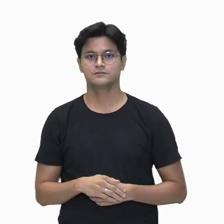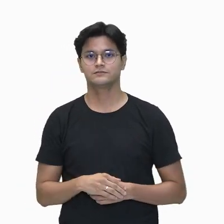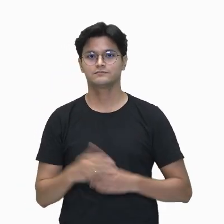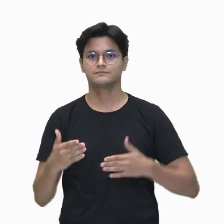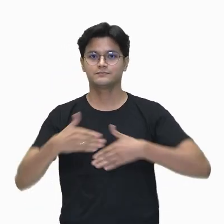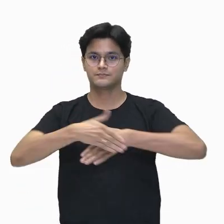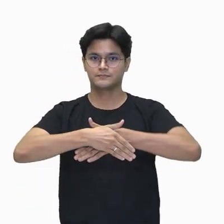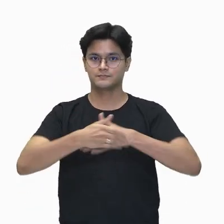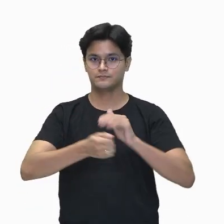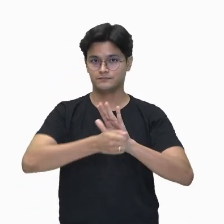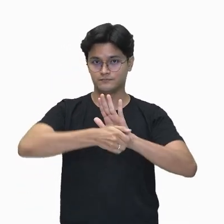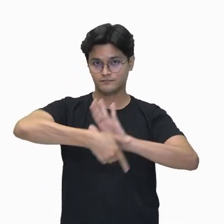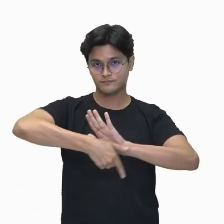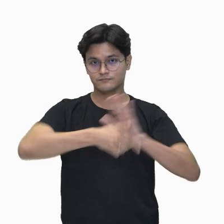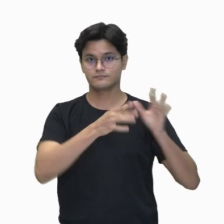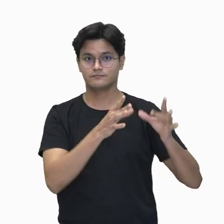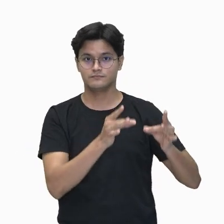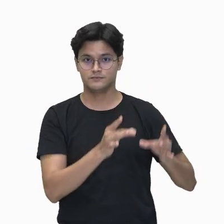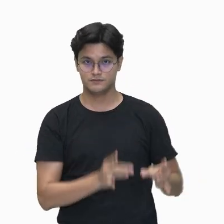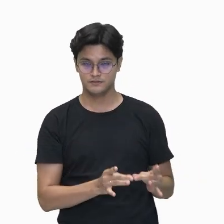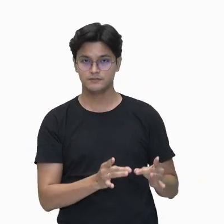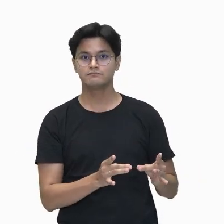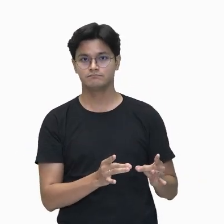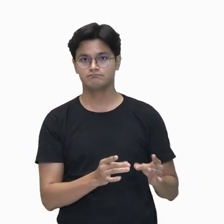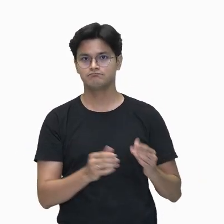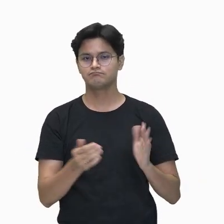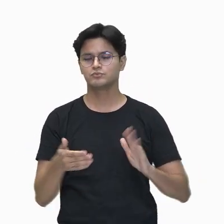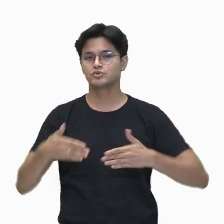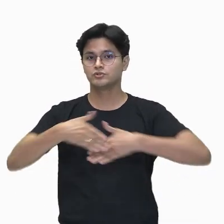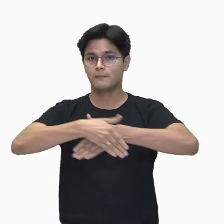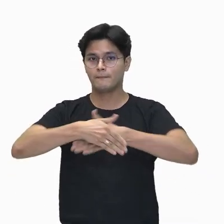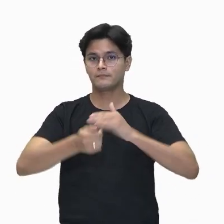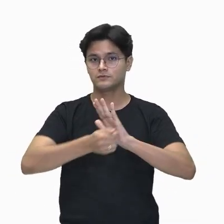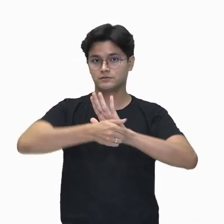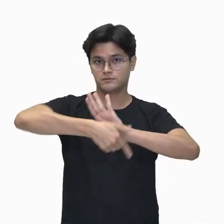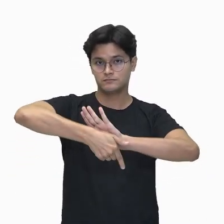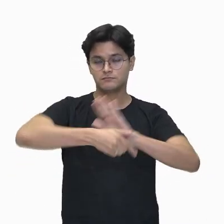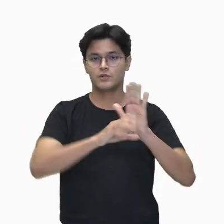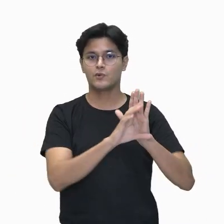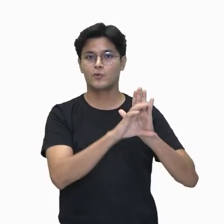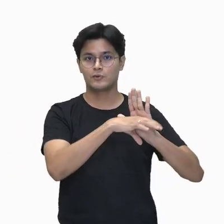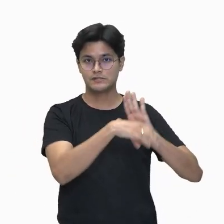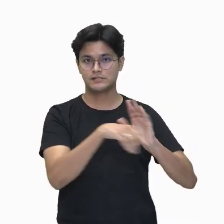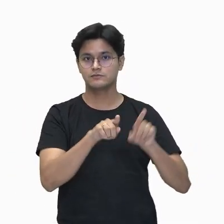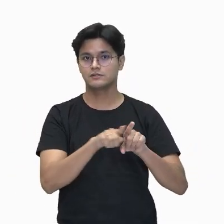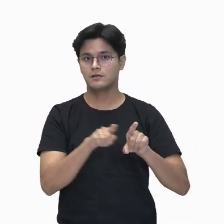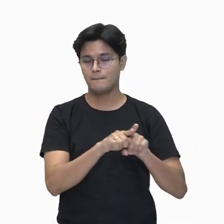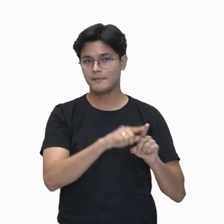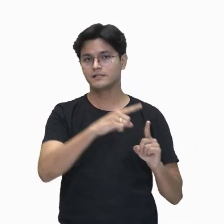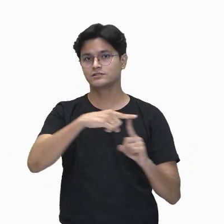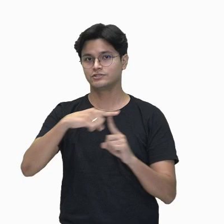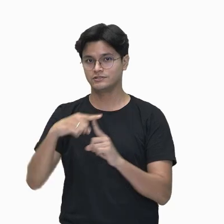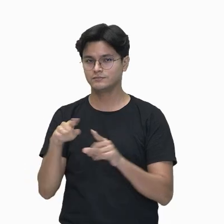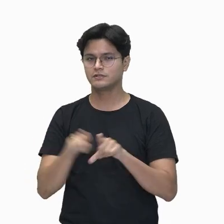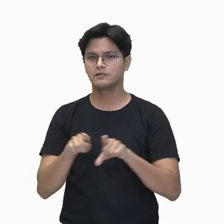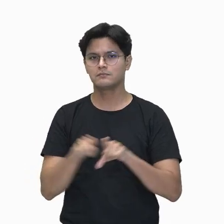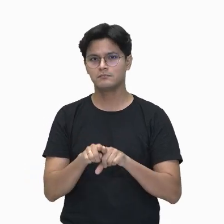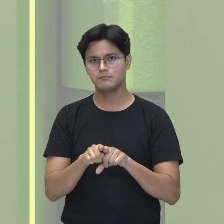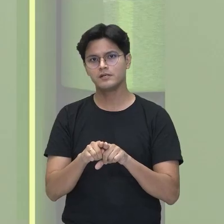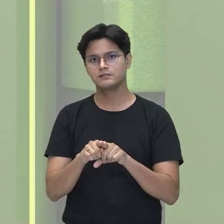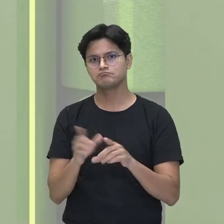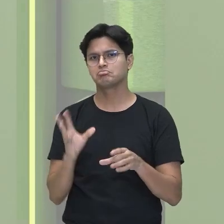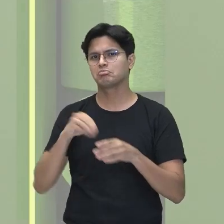detalhamento, o conceito de isomeria geométrica e classificação e aplicações no